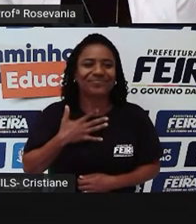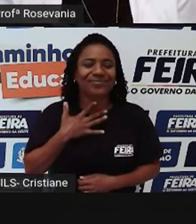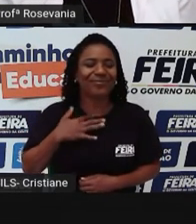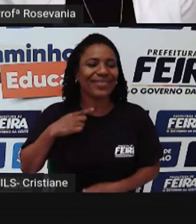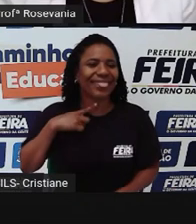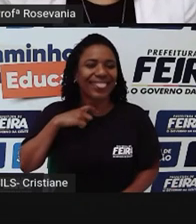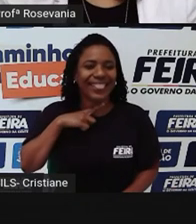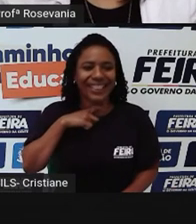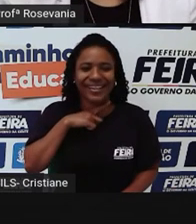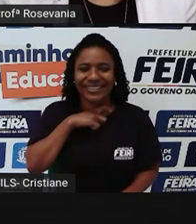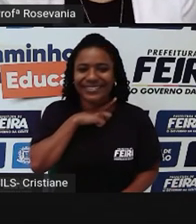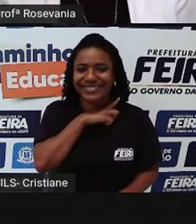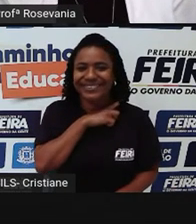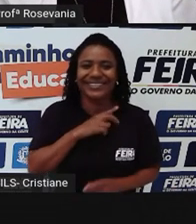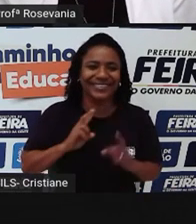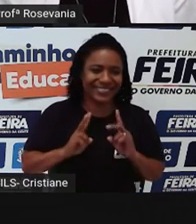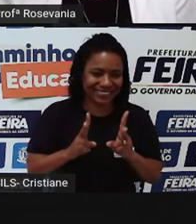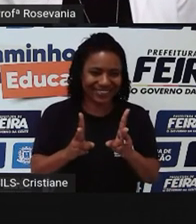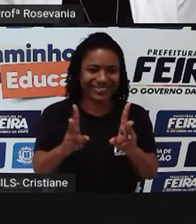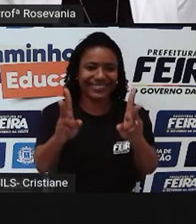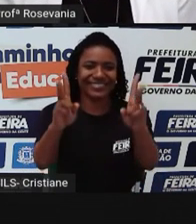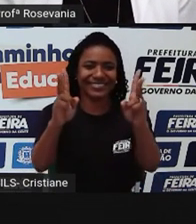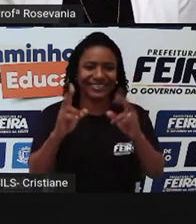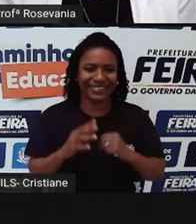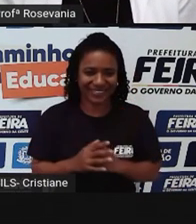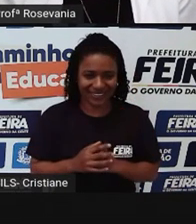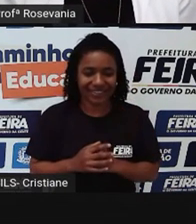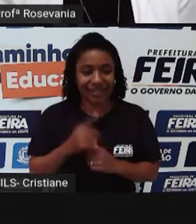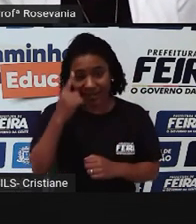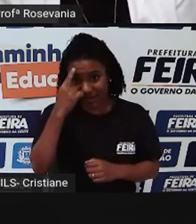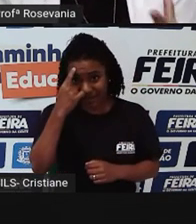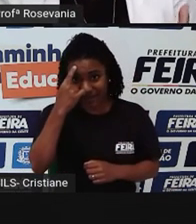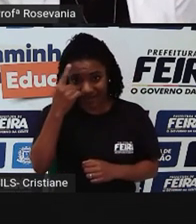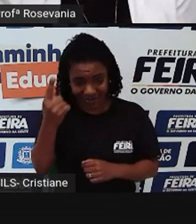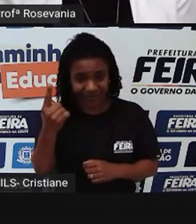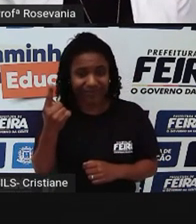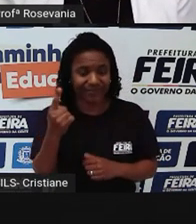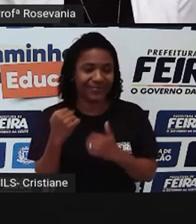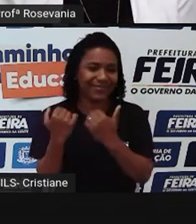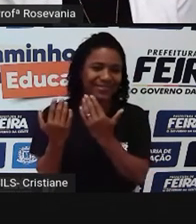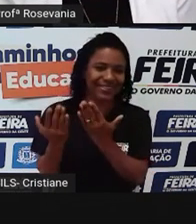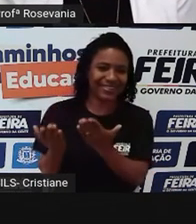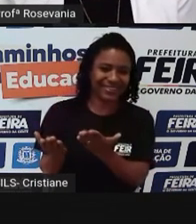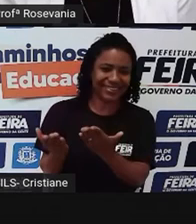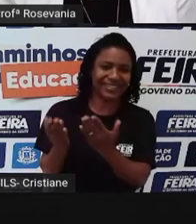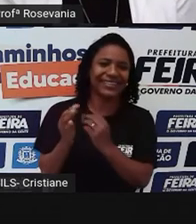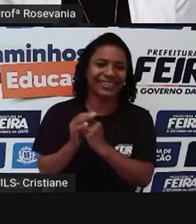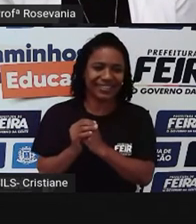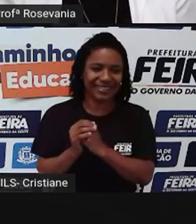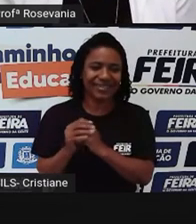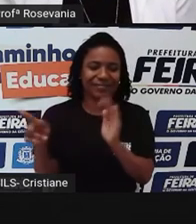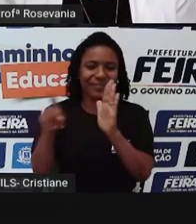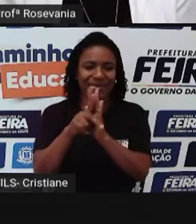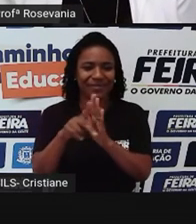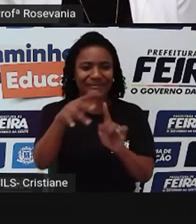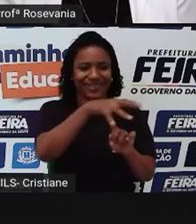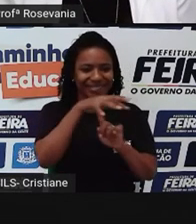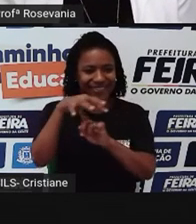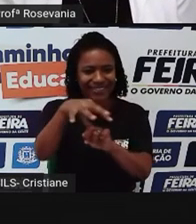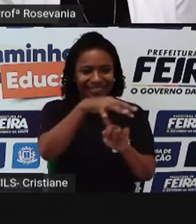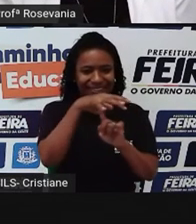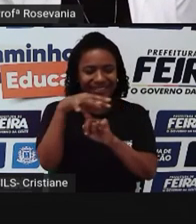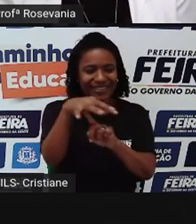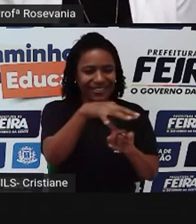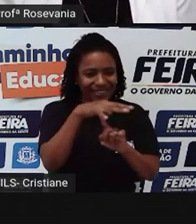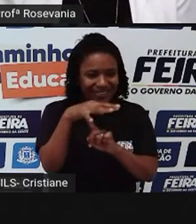mas vamos lá, bora continuar aqui a nossa então, lembrem-se que ele é um elemento, então aqui na nossa feira livre, nas